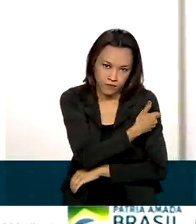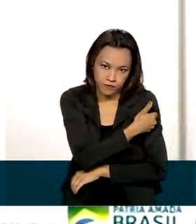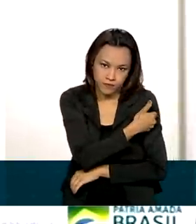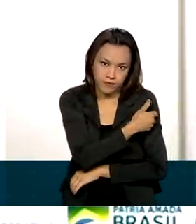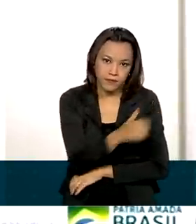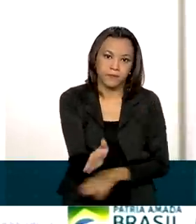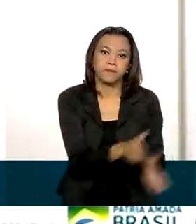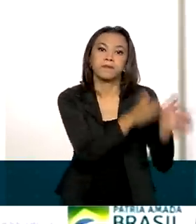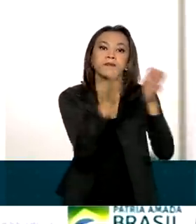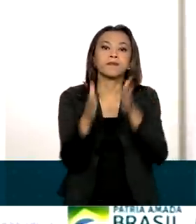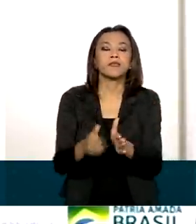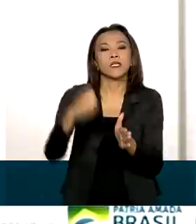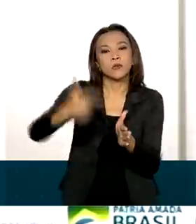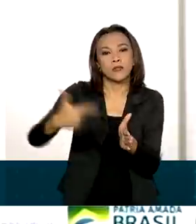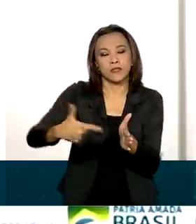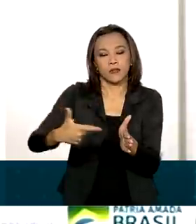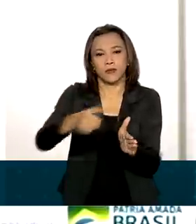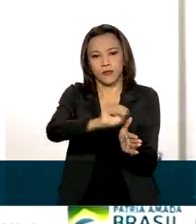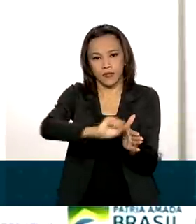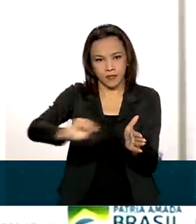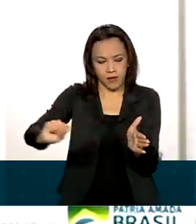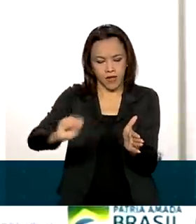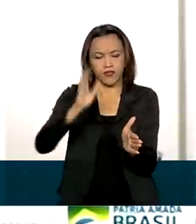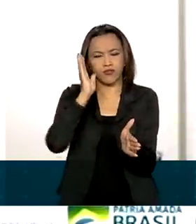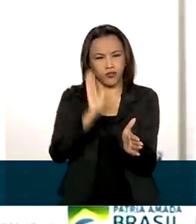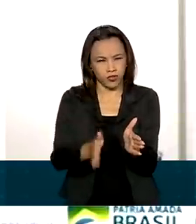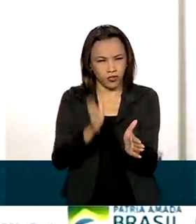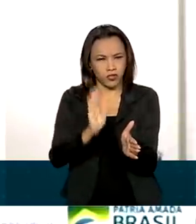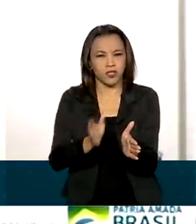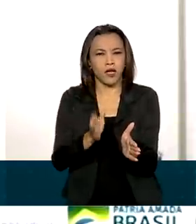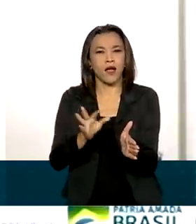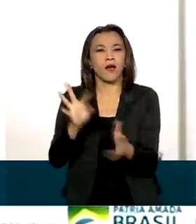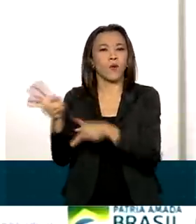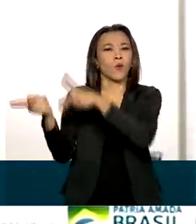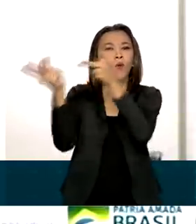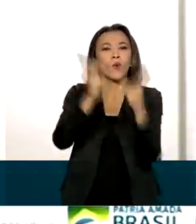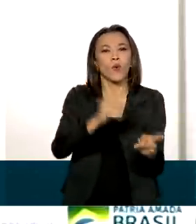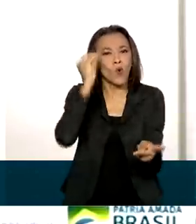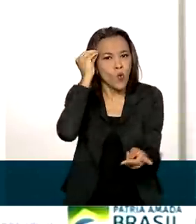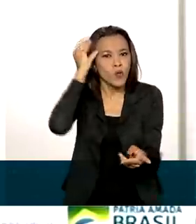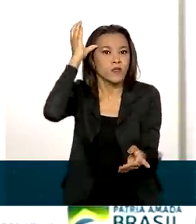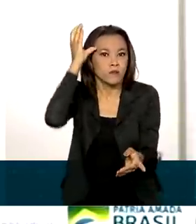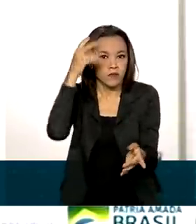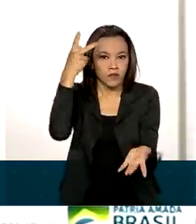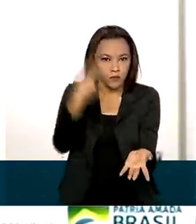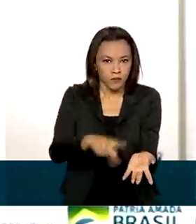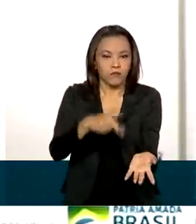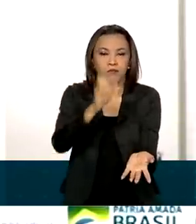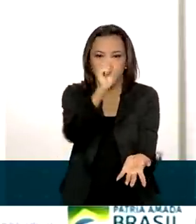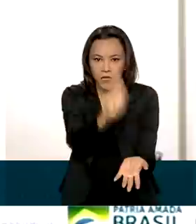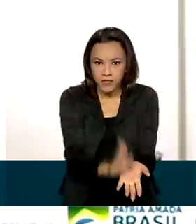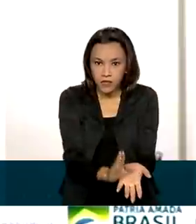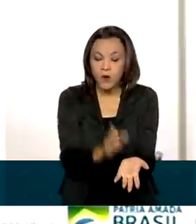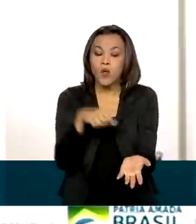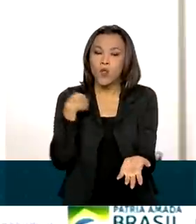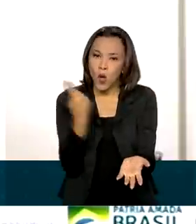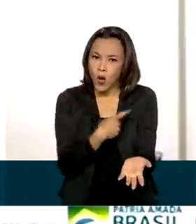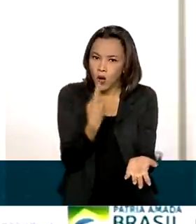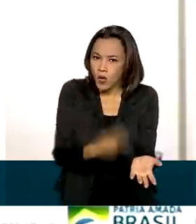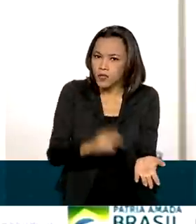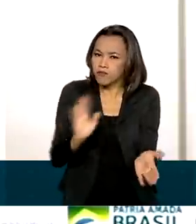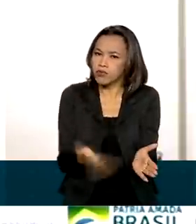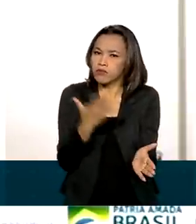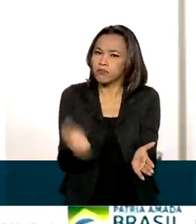No segundo semestre, já com a tecnologia transferida, pronta, nós podemos produzir com a